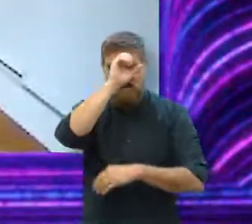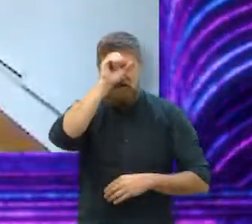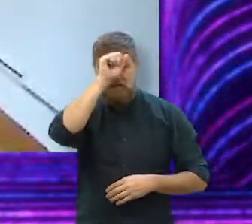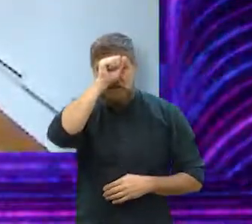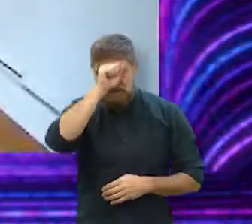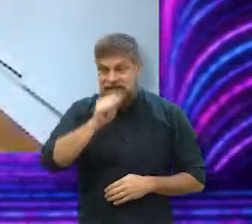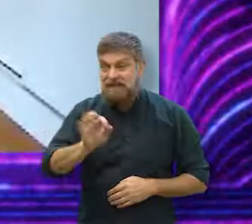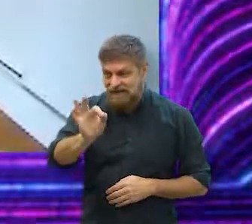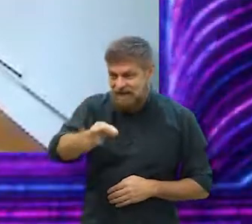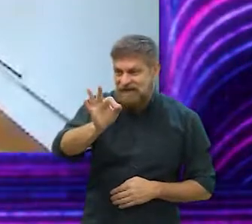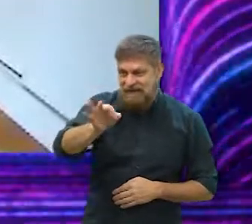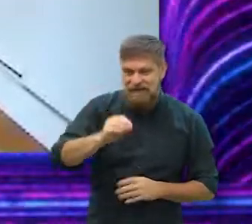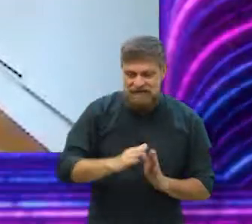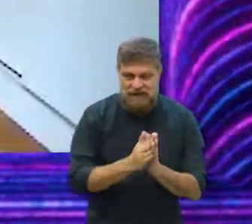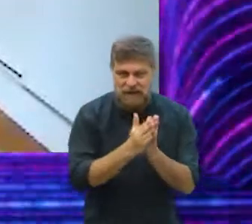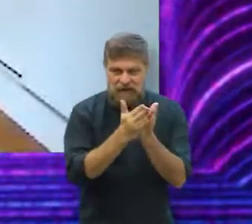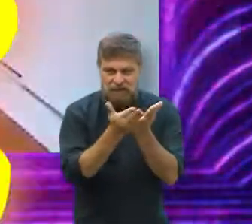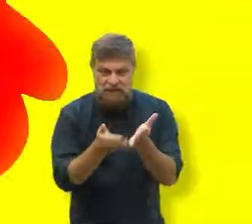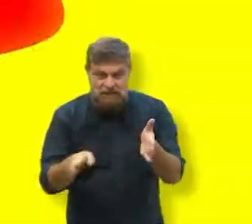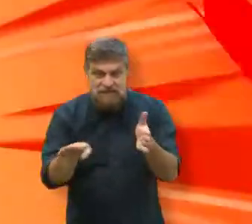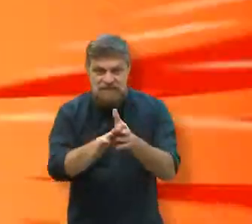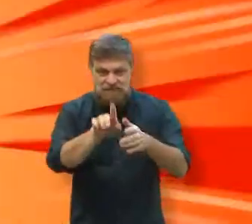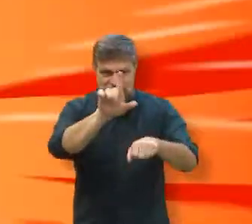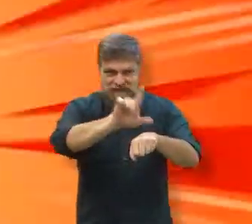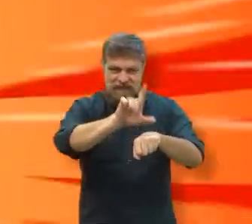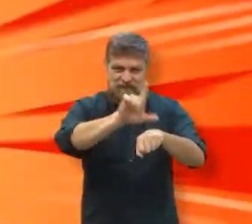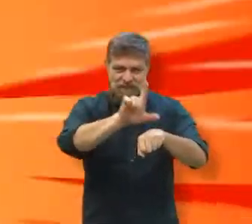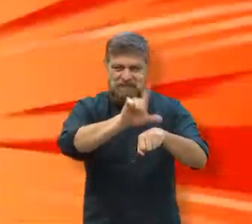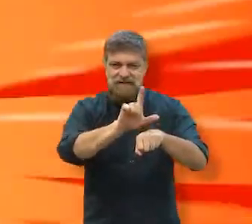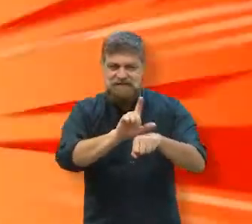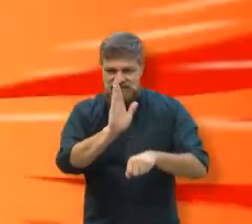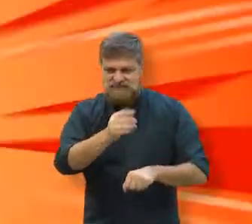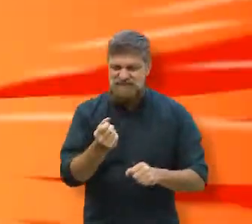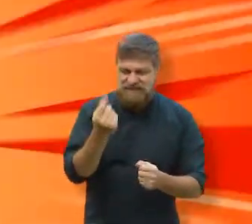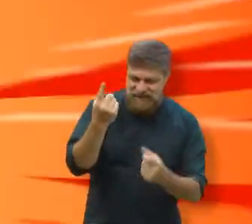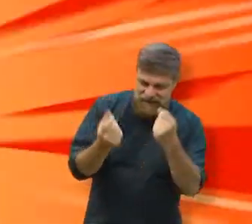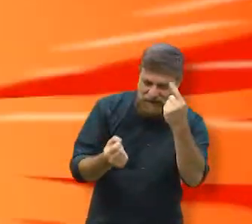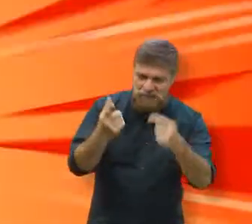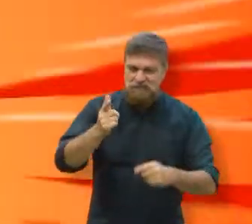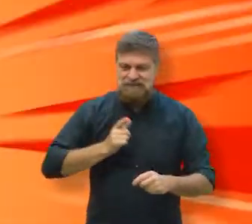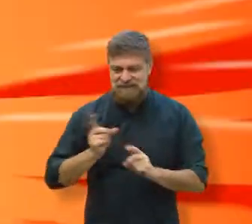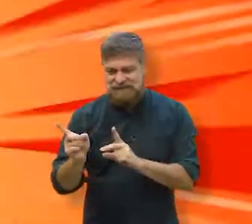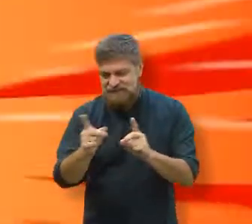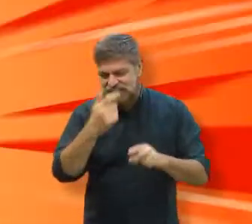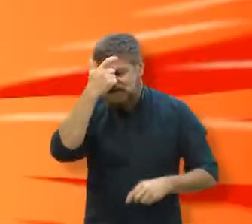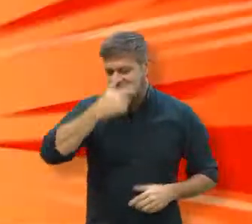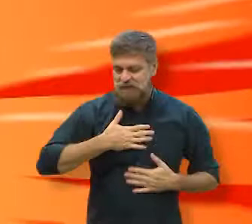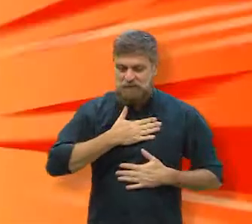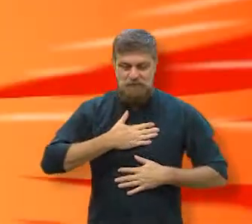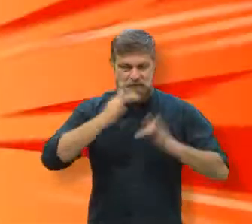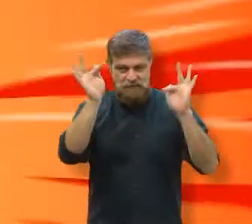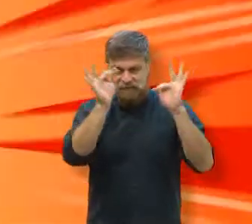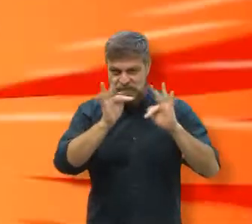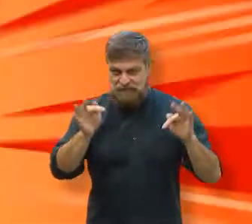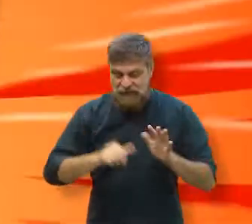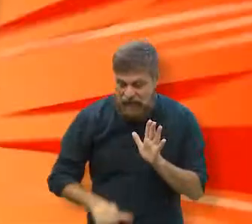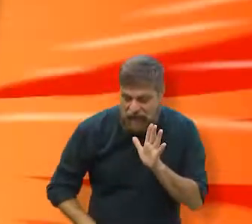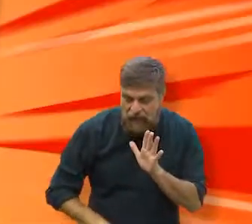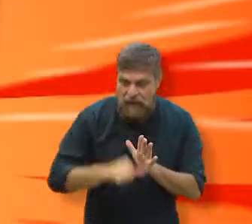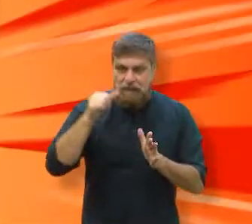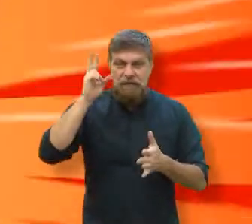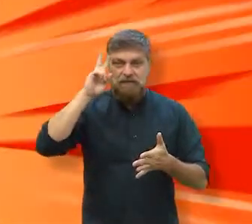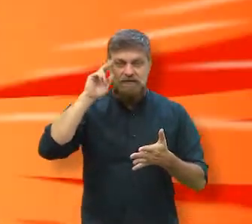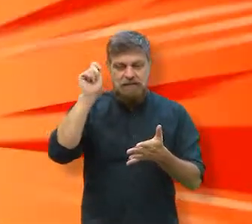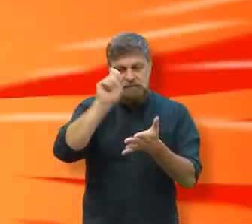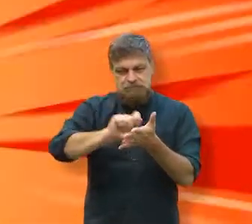que acabou de ser lançado, chegando nas livrarias, deve estar em algumas já. Eu estou super feliz, é uma história antiga minha, a primeira